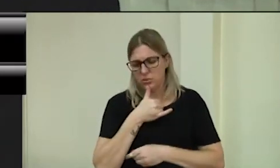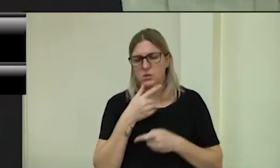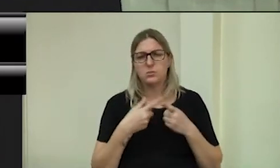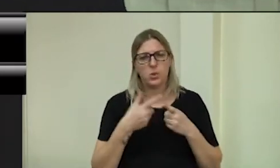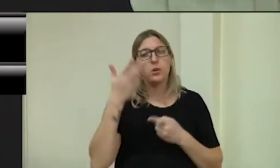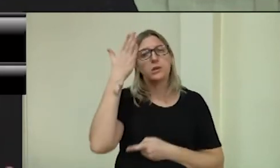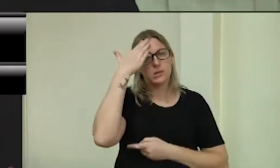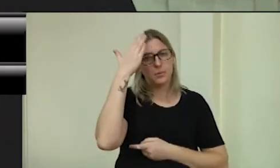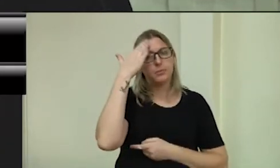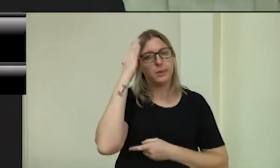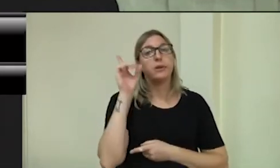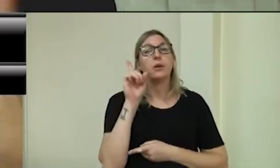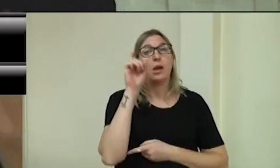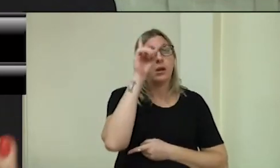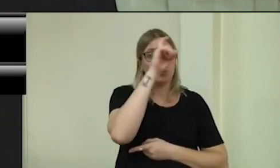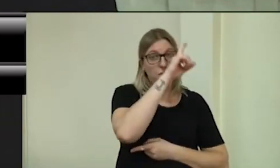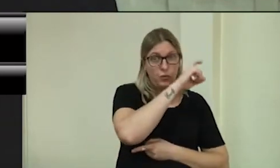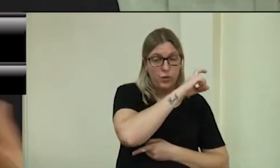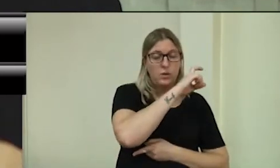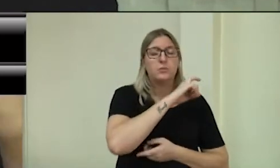é algo difícil a gente